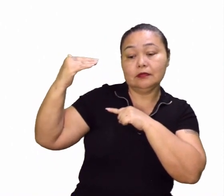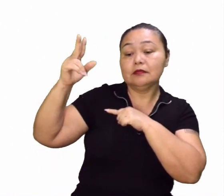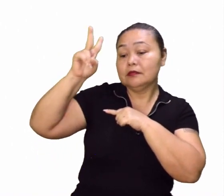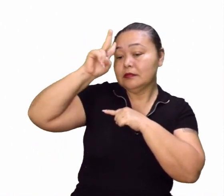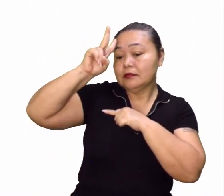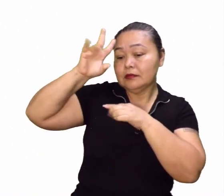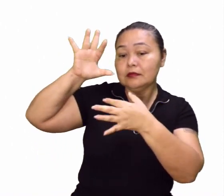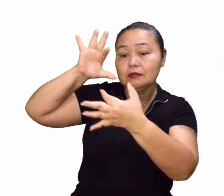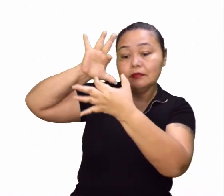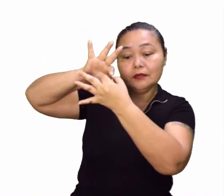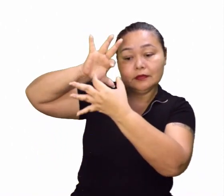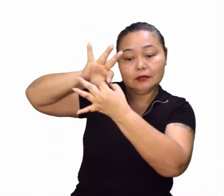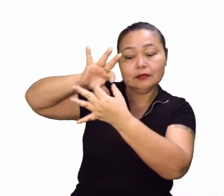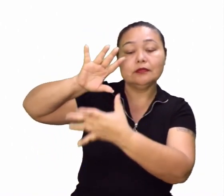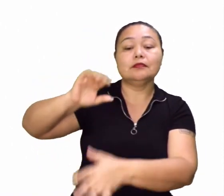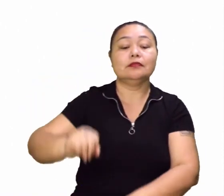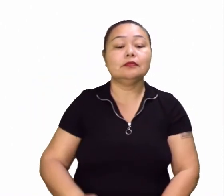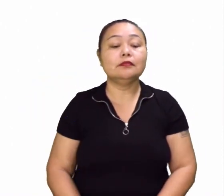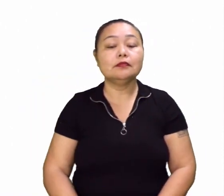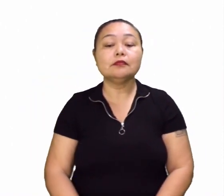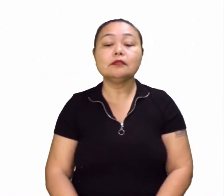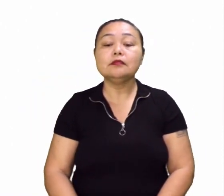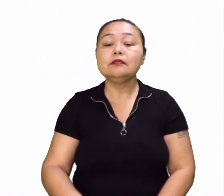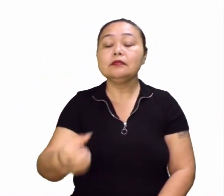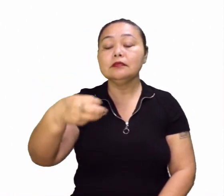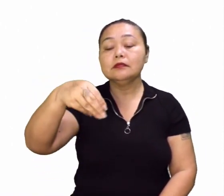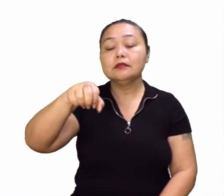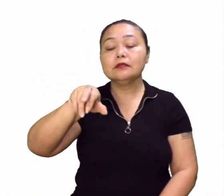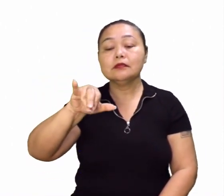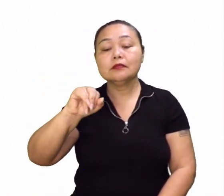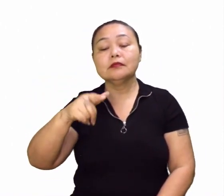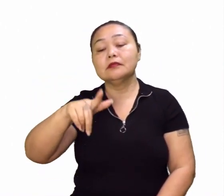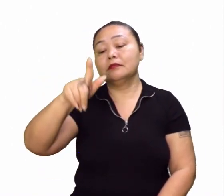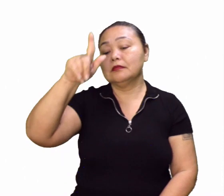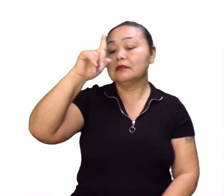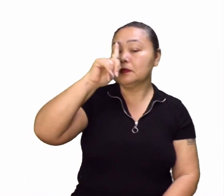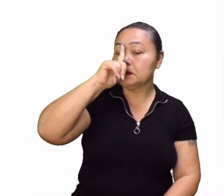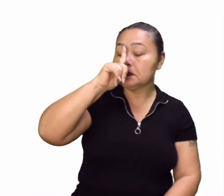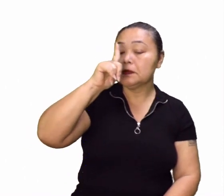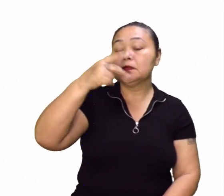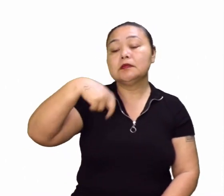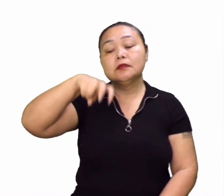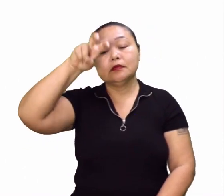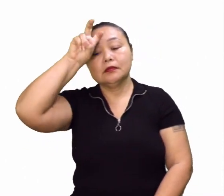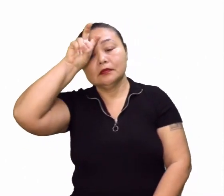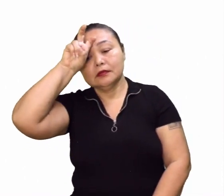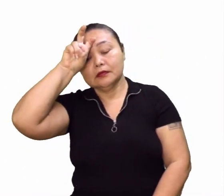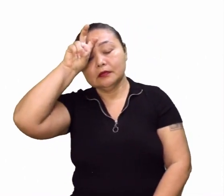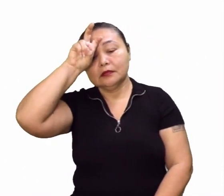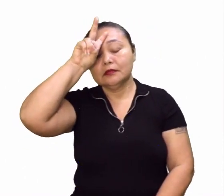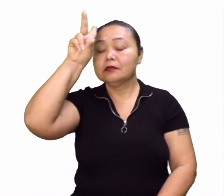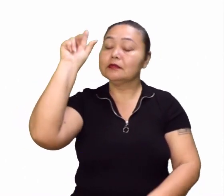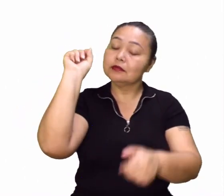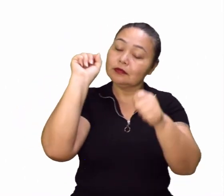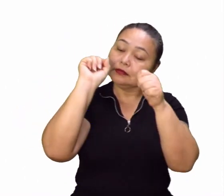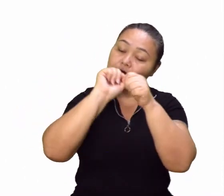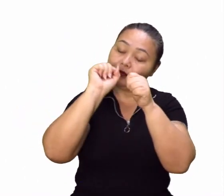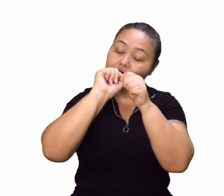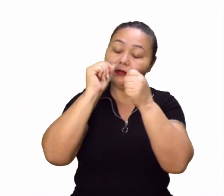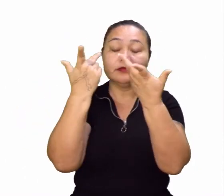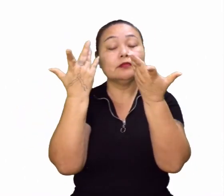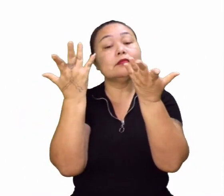história, né? A história. Falamos lá dos sumérios, dos gregos, dos egípcios lá, que faziam os mapas em